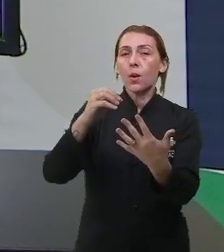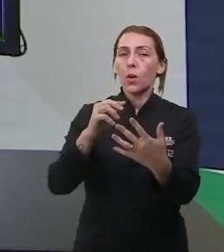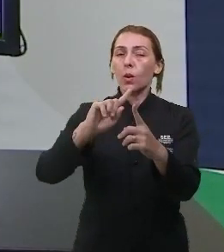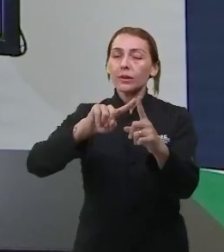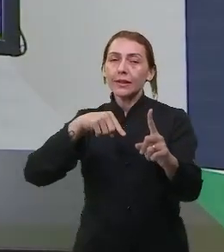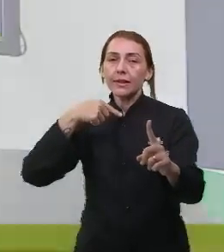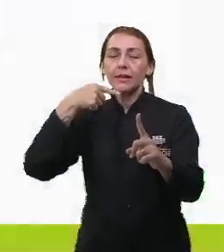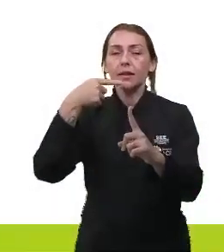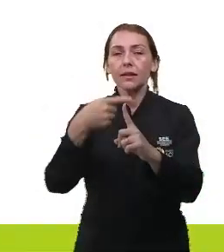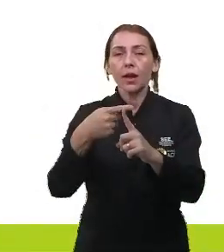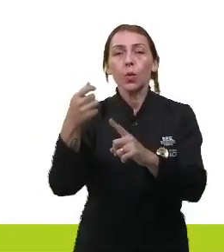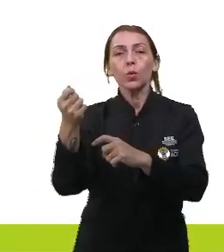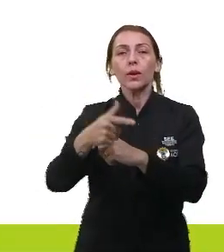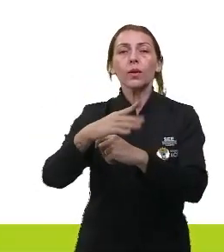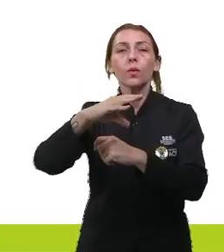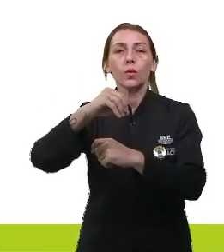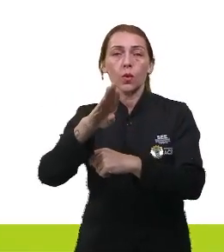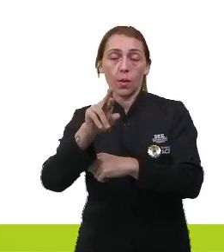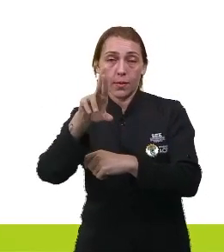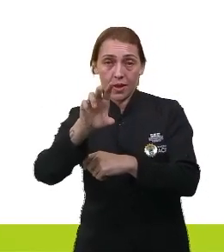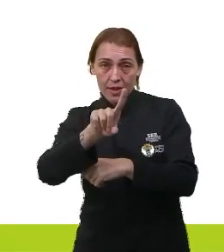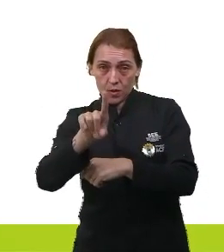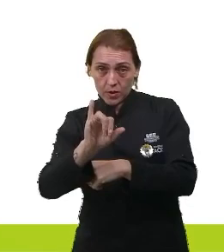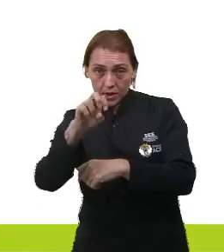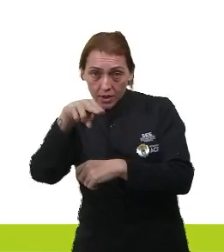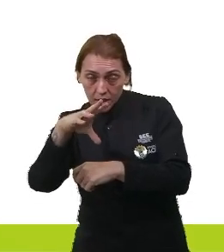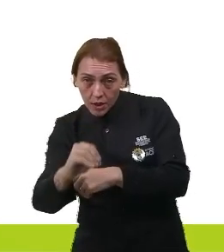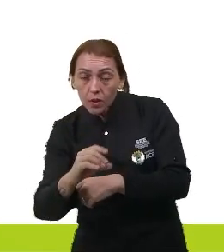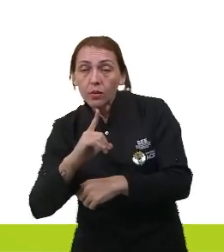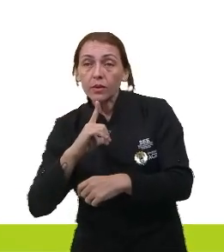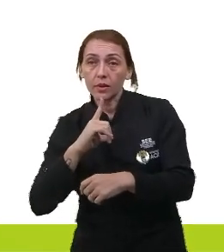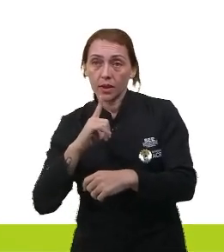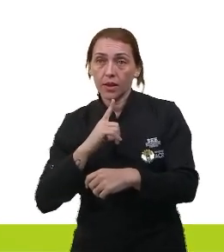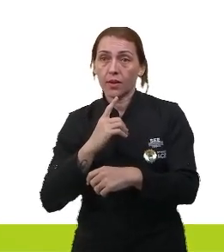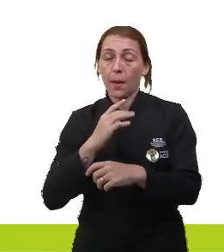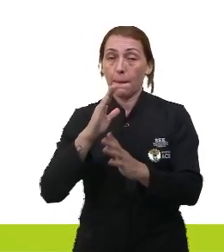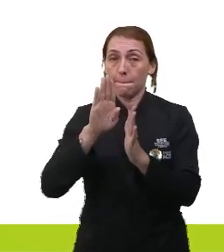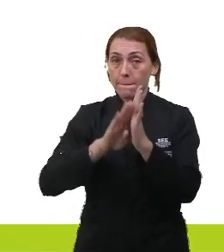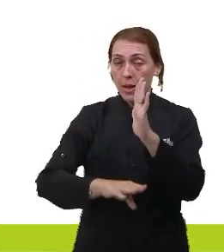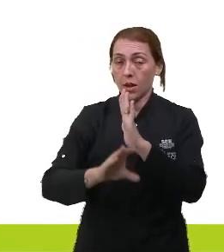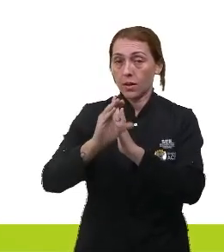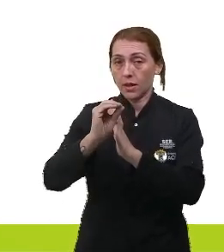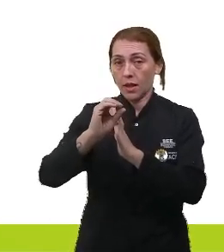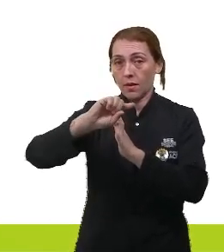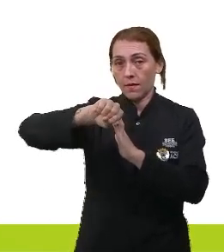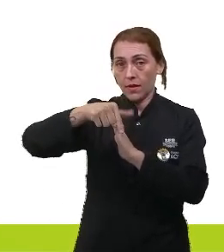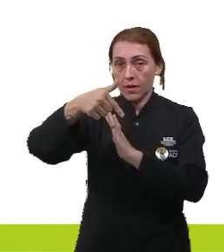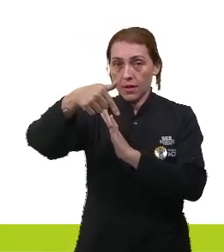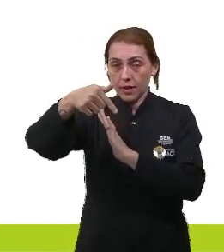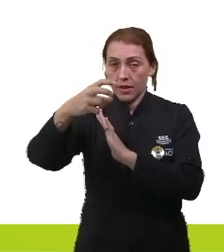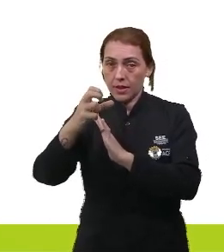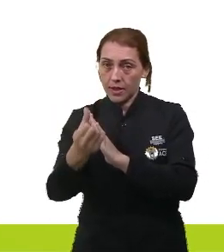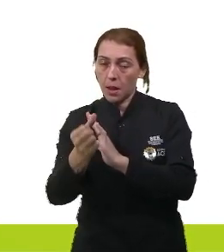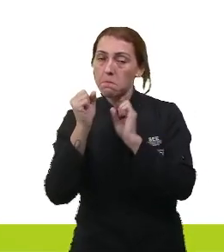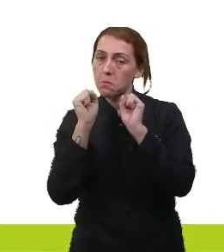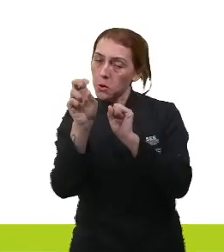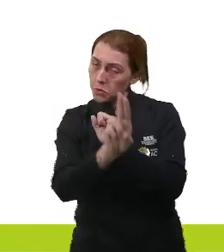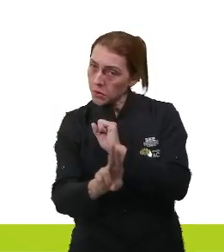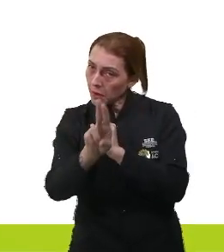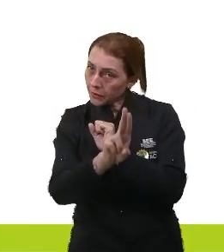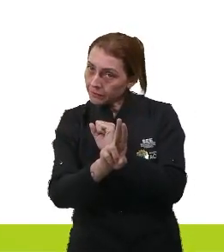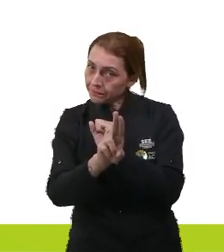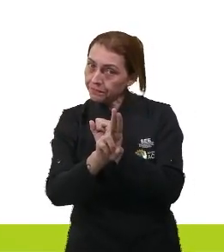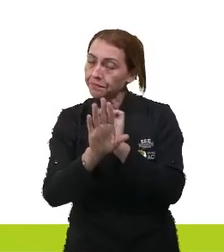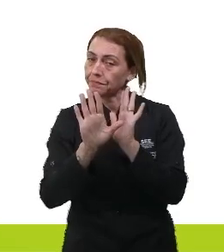cobre? Vamos lá. zinco. O zinco tem um potencial de menos 0,76. Então, eu posso usar o zinco.